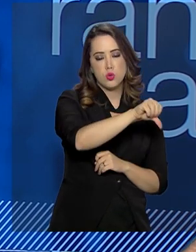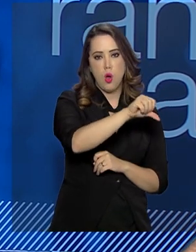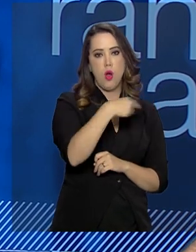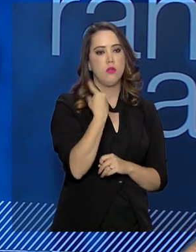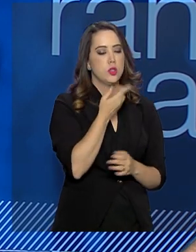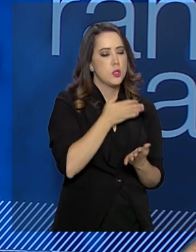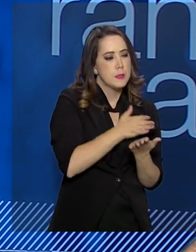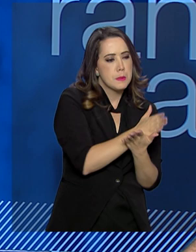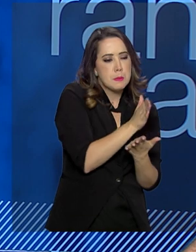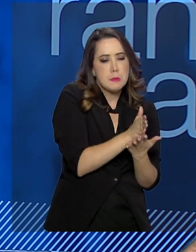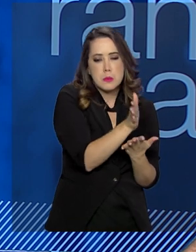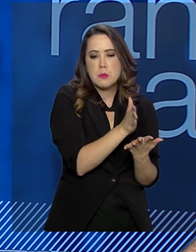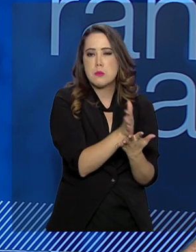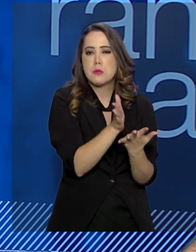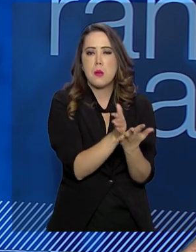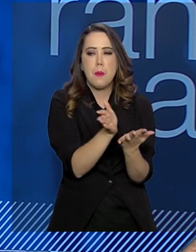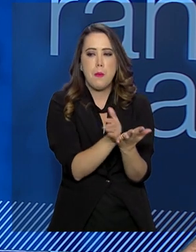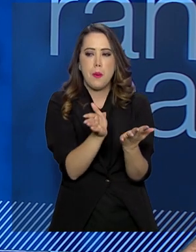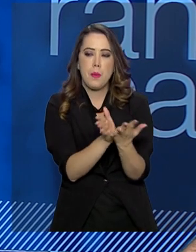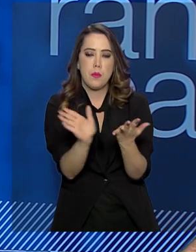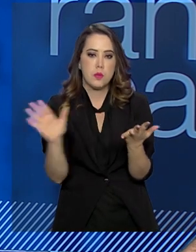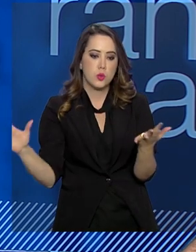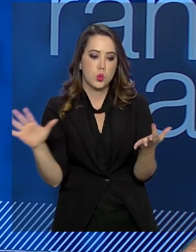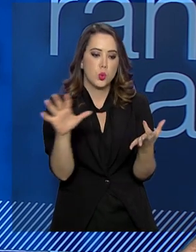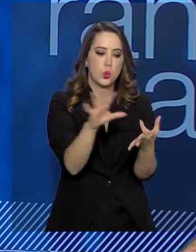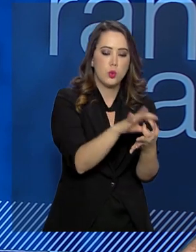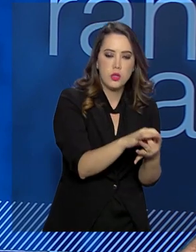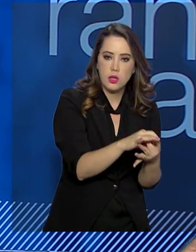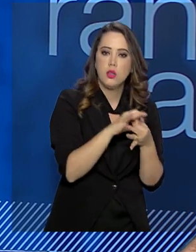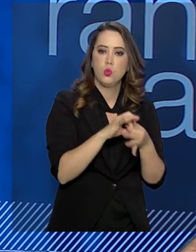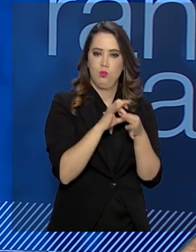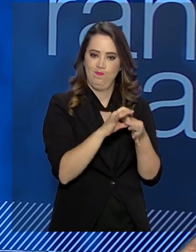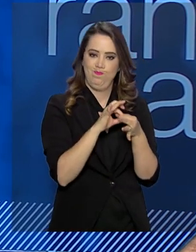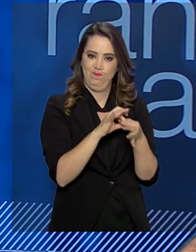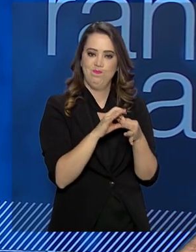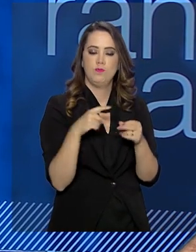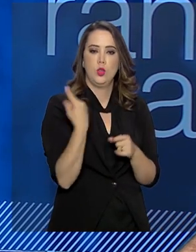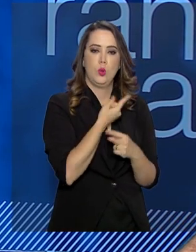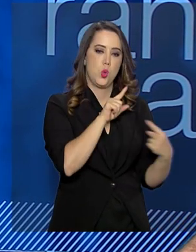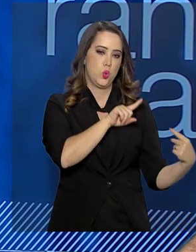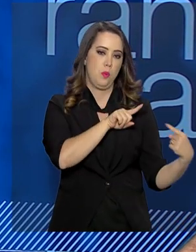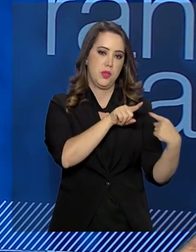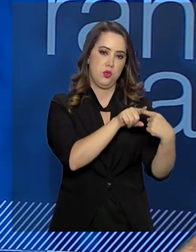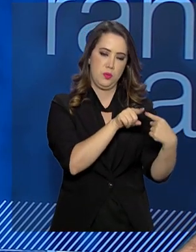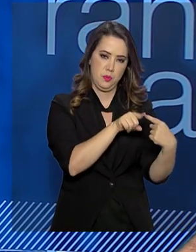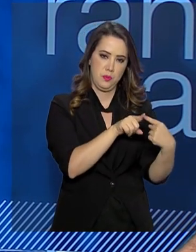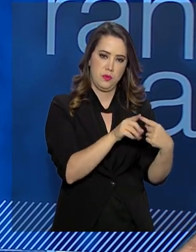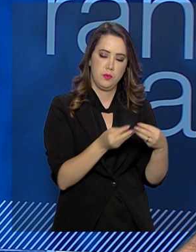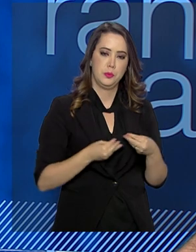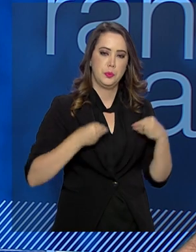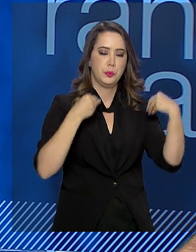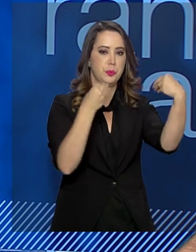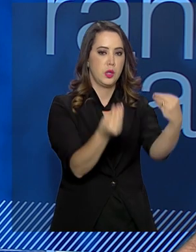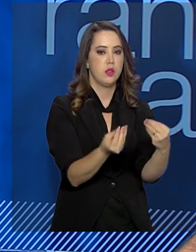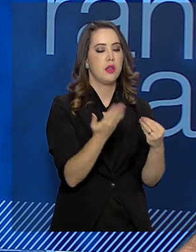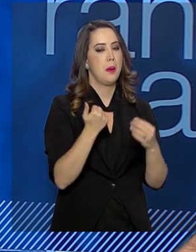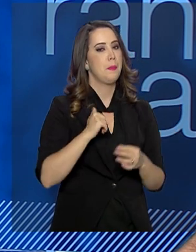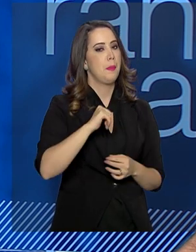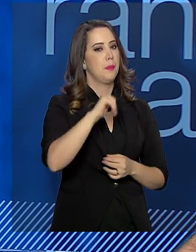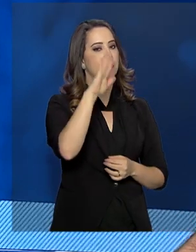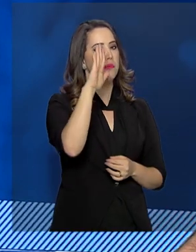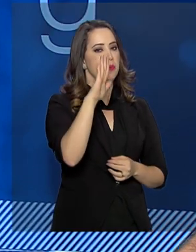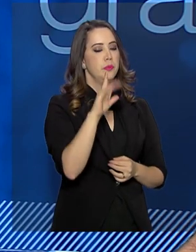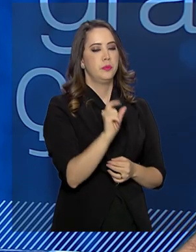Então, nós somos um braço operacional e o nosso objetivo é dar um pouco mais